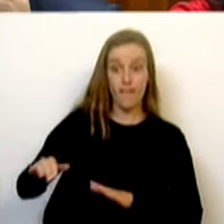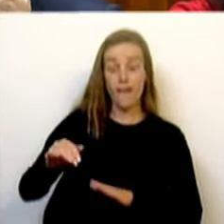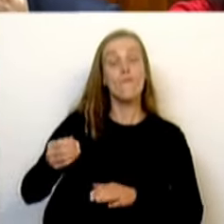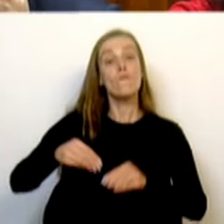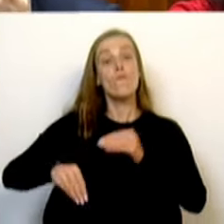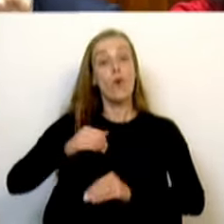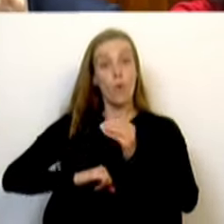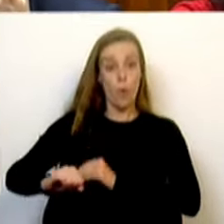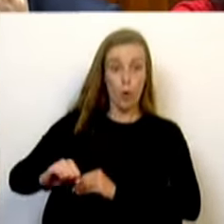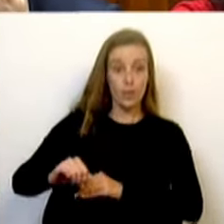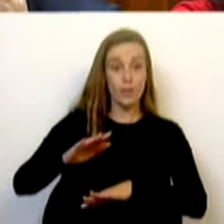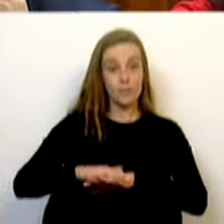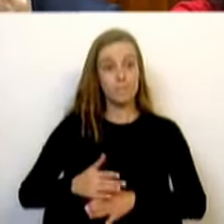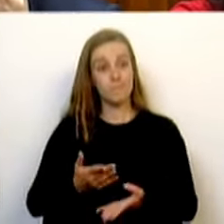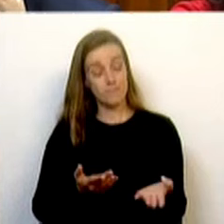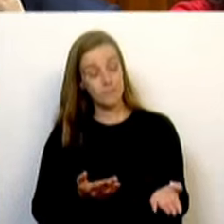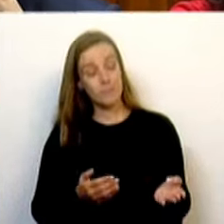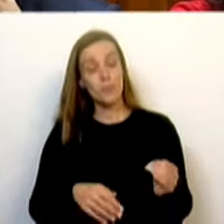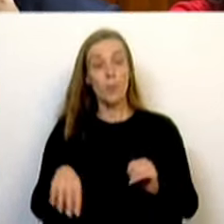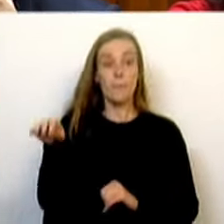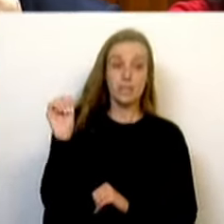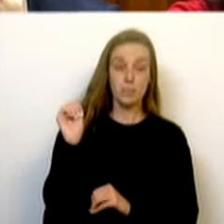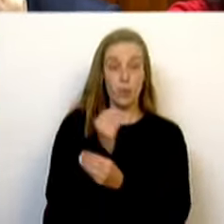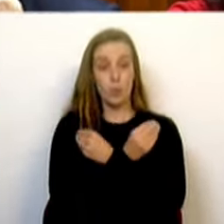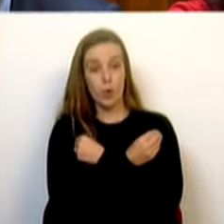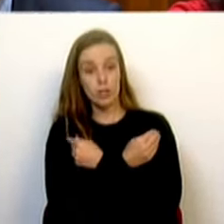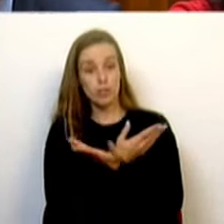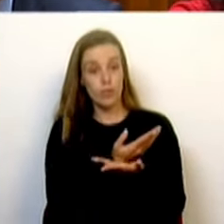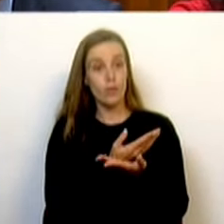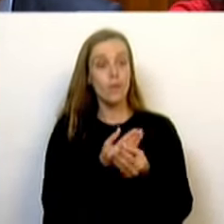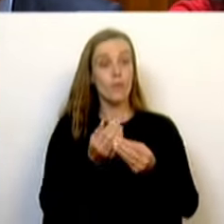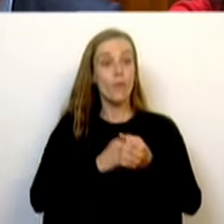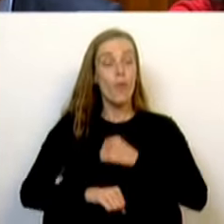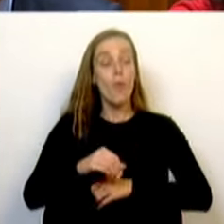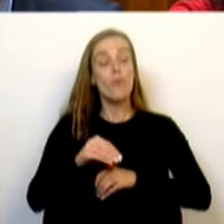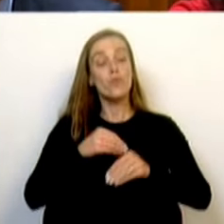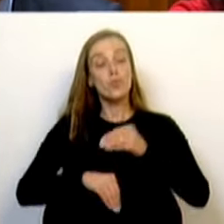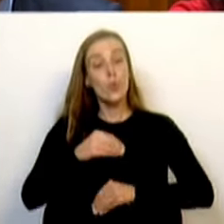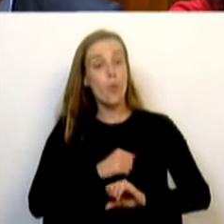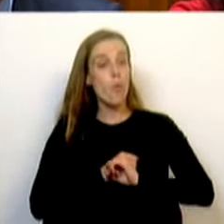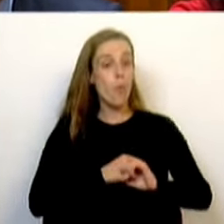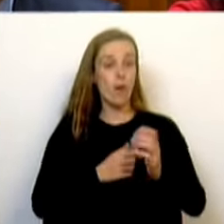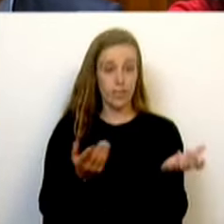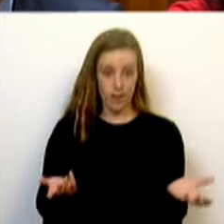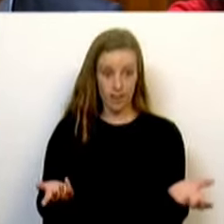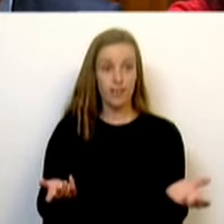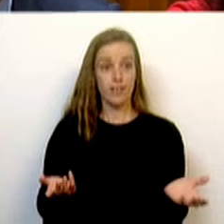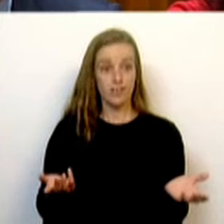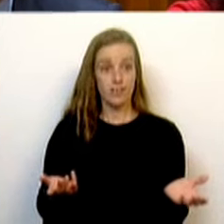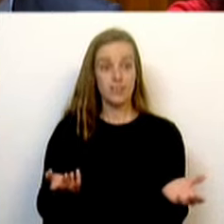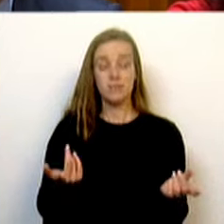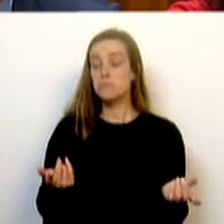rigorosamente as opostas a que o PCP e o Bloco de Esquerda votaram contra. Não há um único ponto de